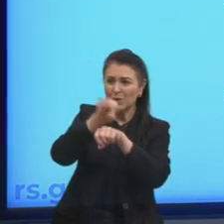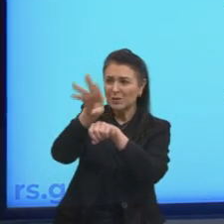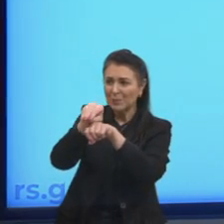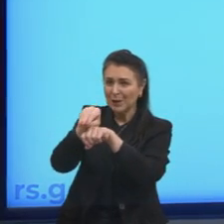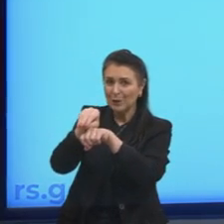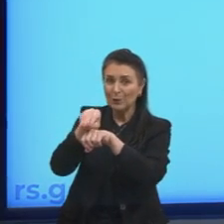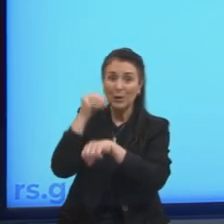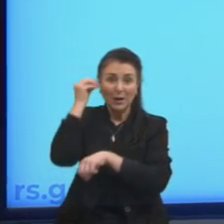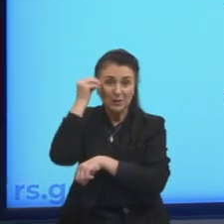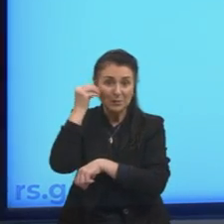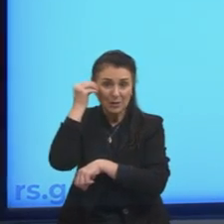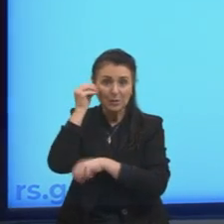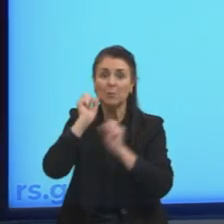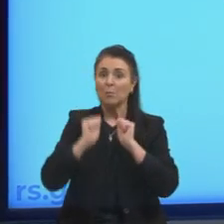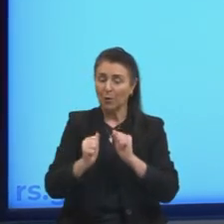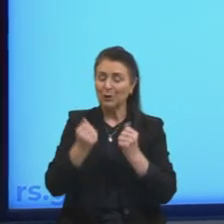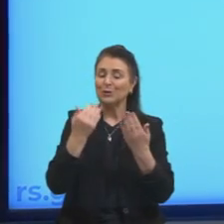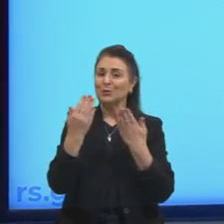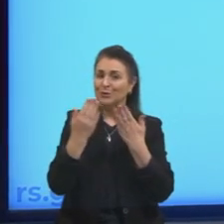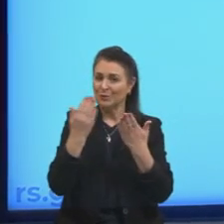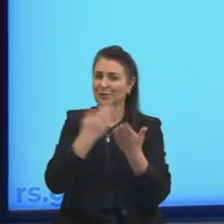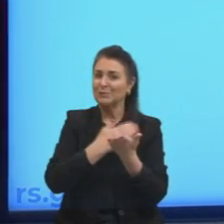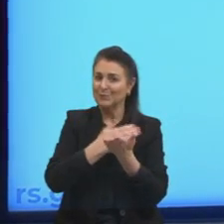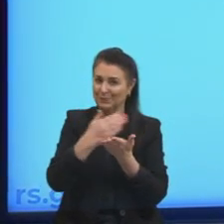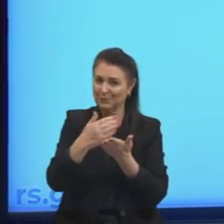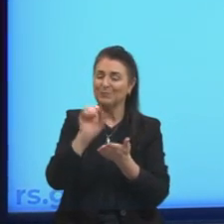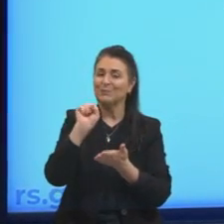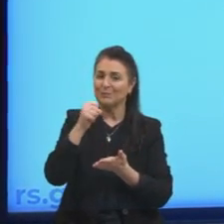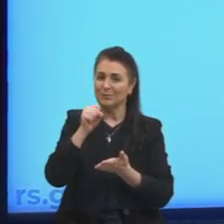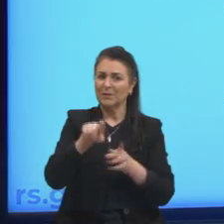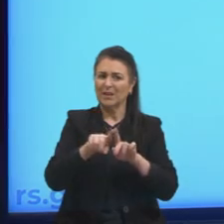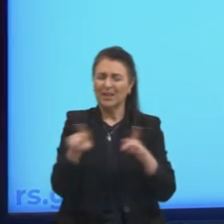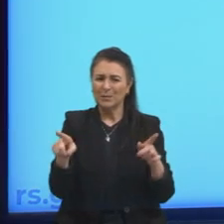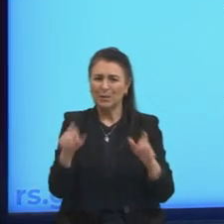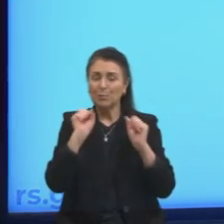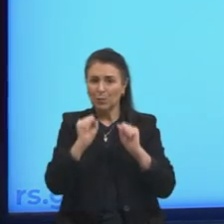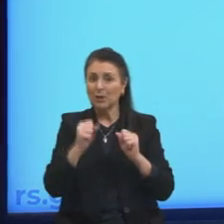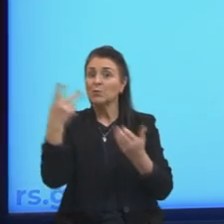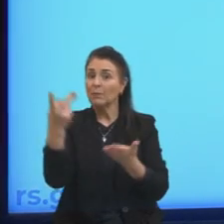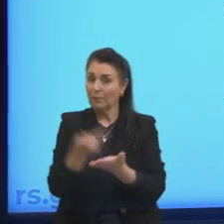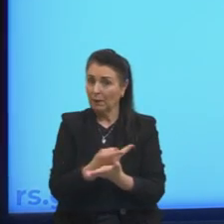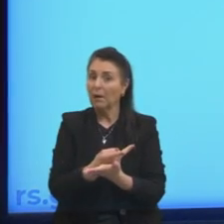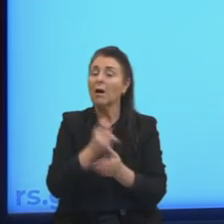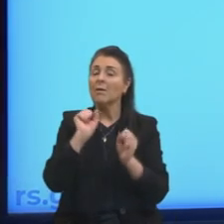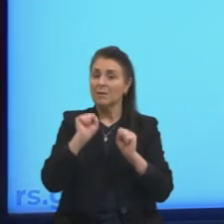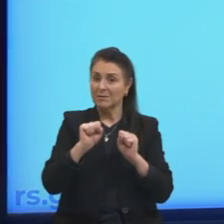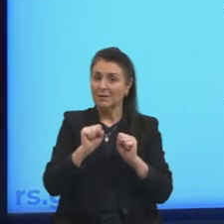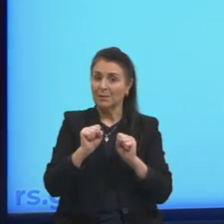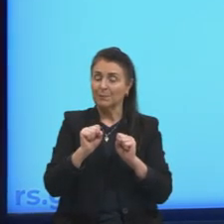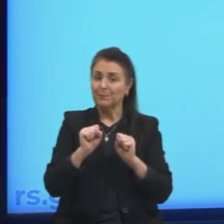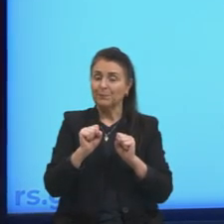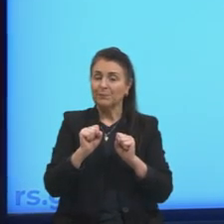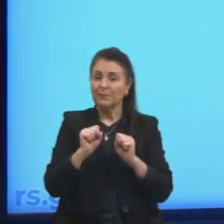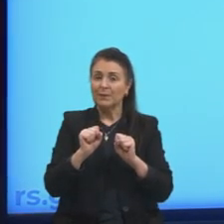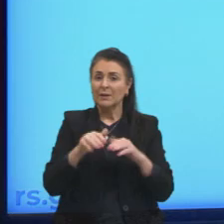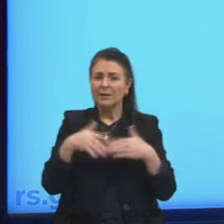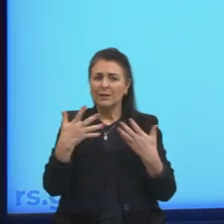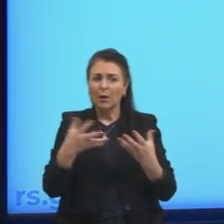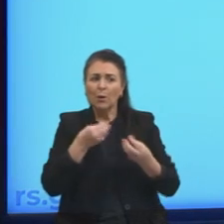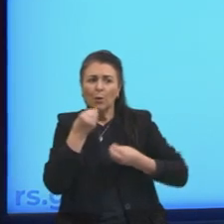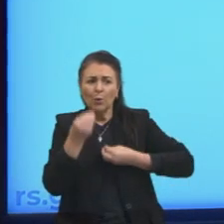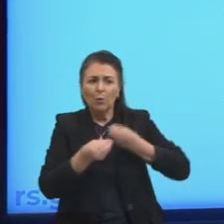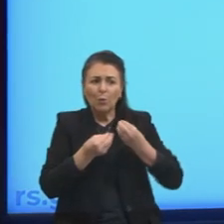ele pode ser duvidoso, ele pode nos dar más impressões. E olha só o que ele... Como é que ele faz para se chegar a